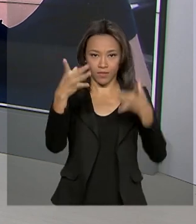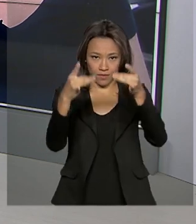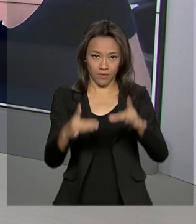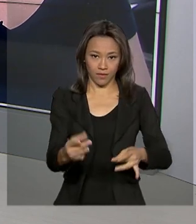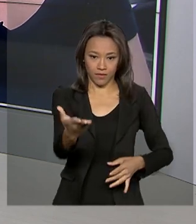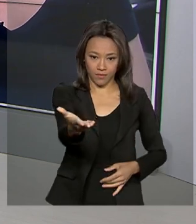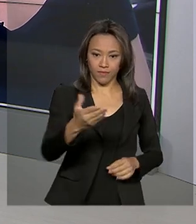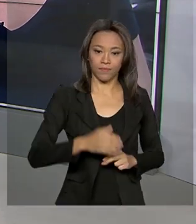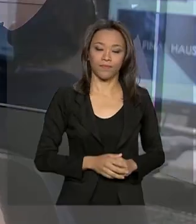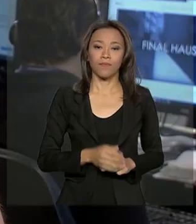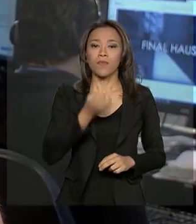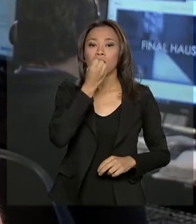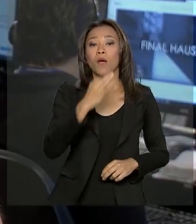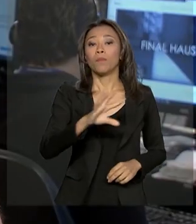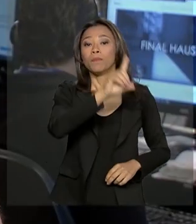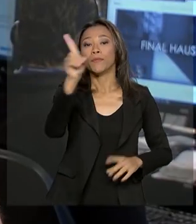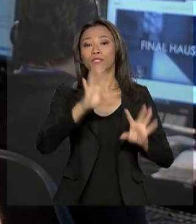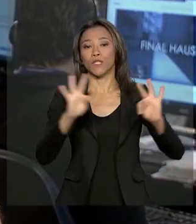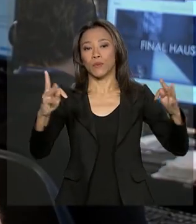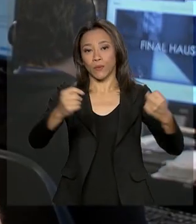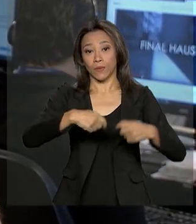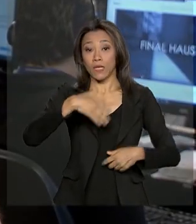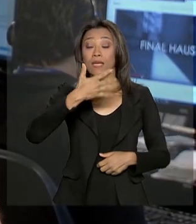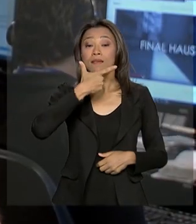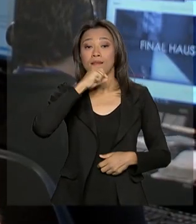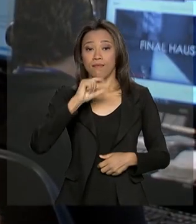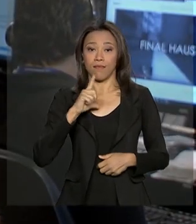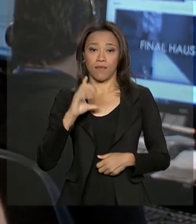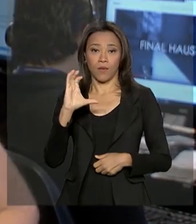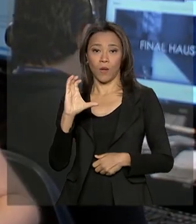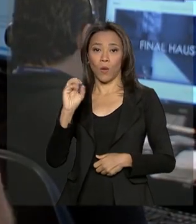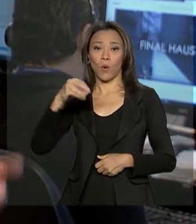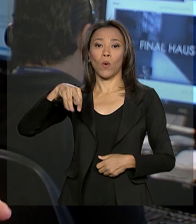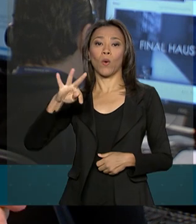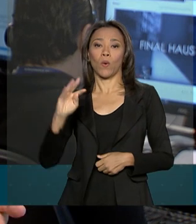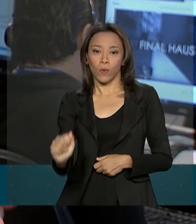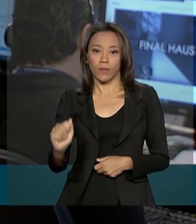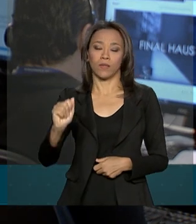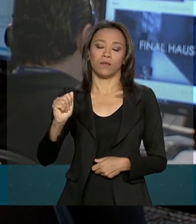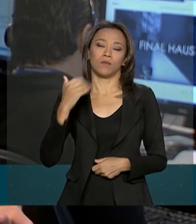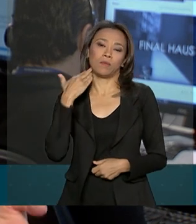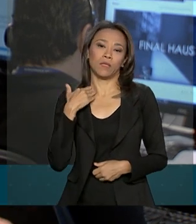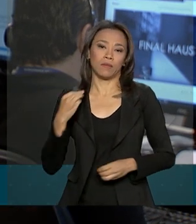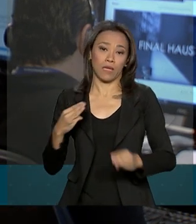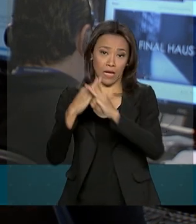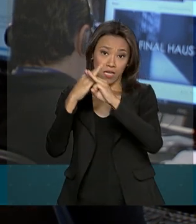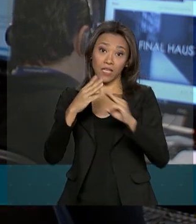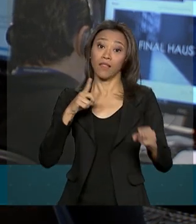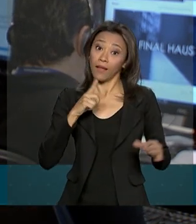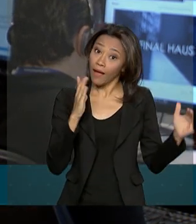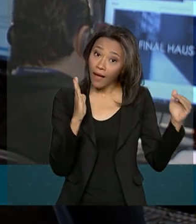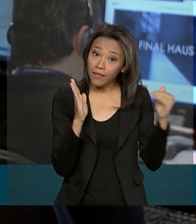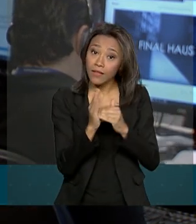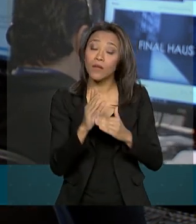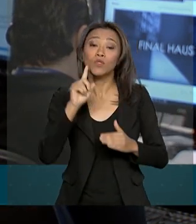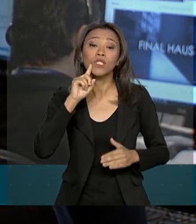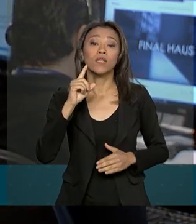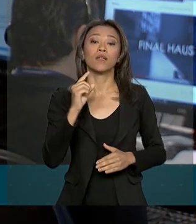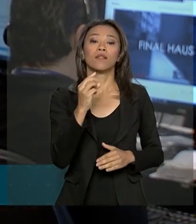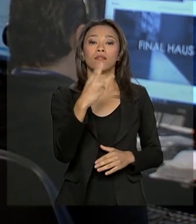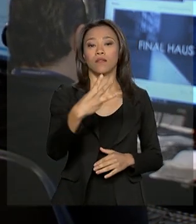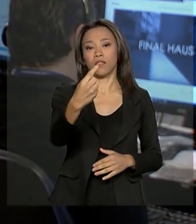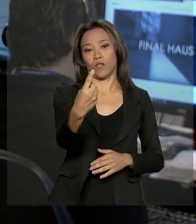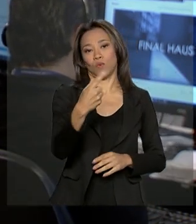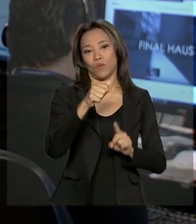Bom dia, Renata. Bom dia a todos. Os clientes da Caixa Econômica Federal, como você já disse, tem até 31 de dezembro para participar da